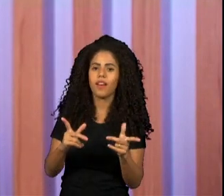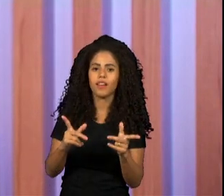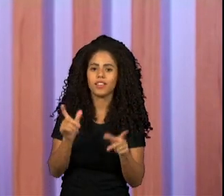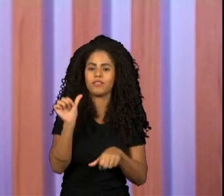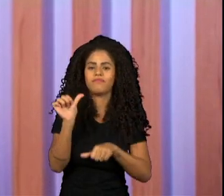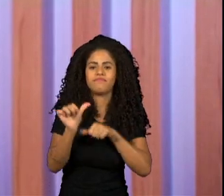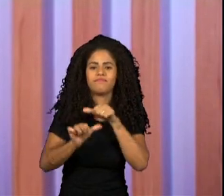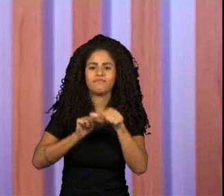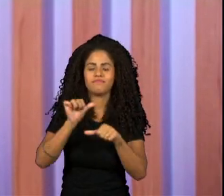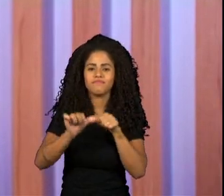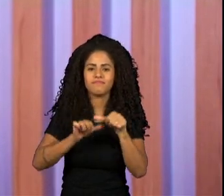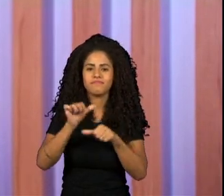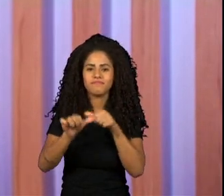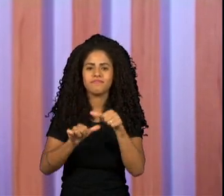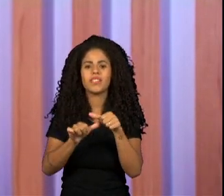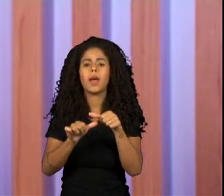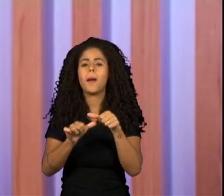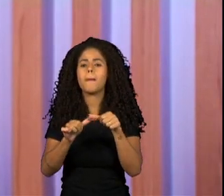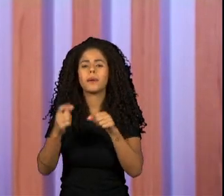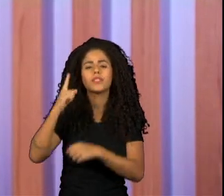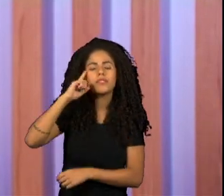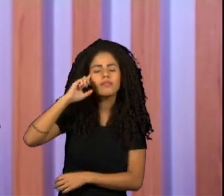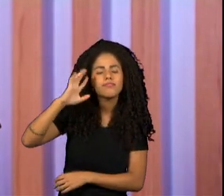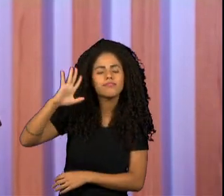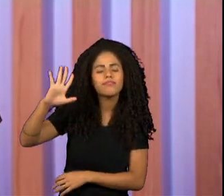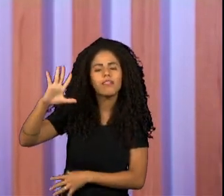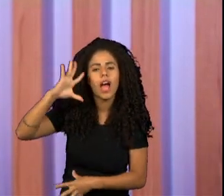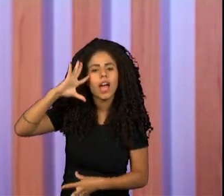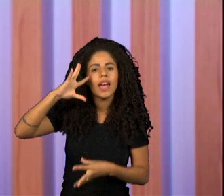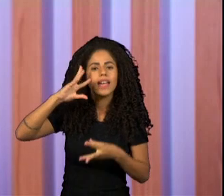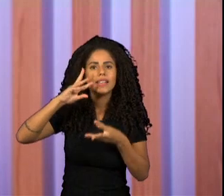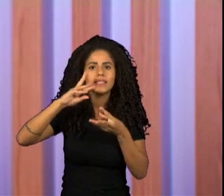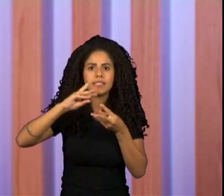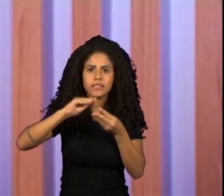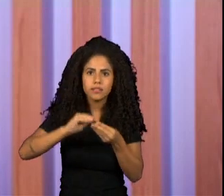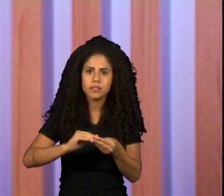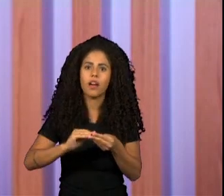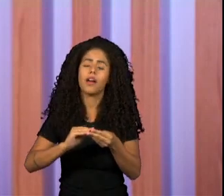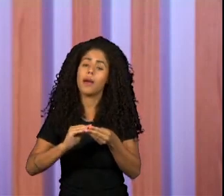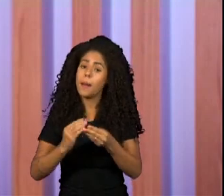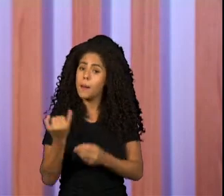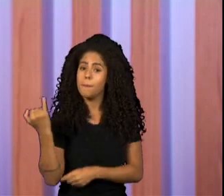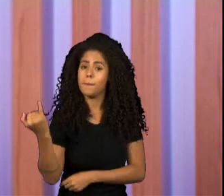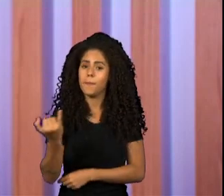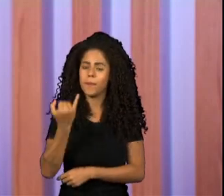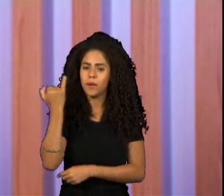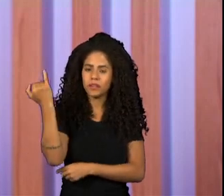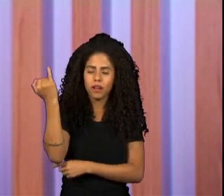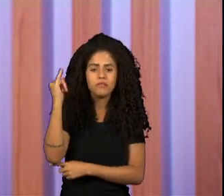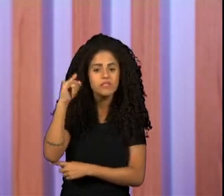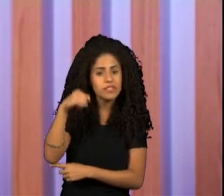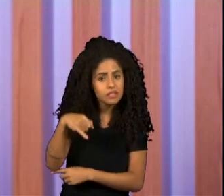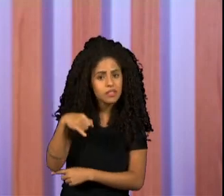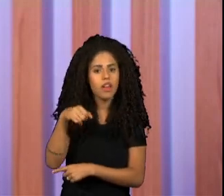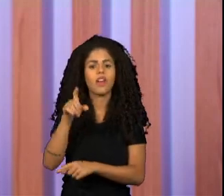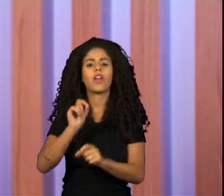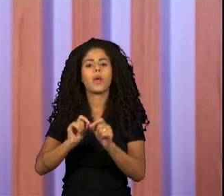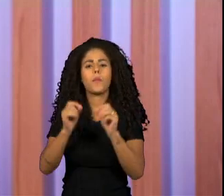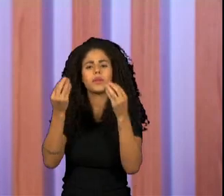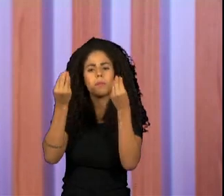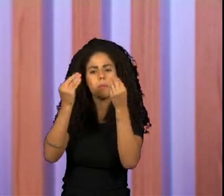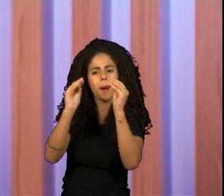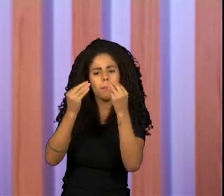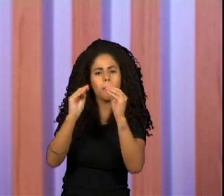na provocação do imaginário da sociedade. Então, eu acho muito bacana, muito rico quando a publicidade